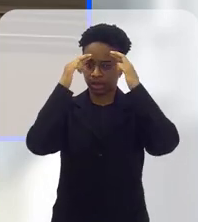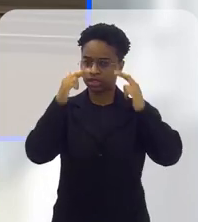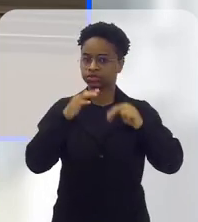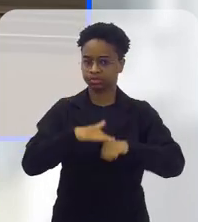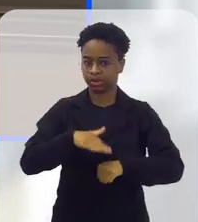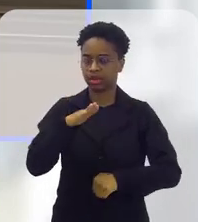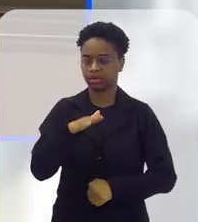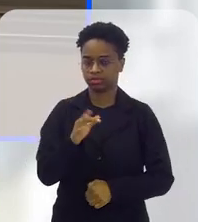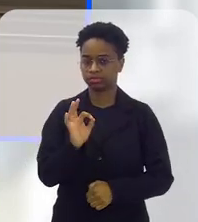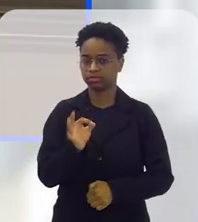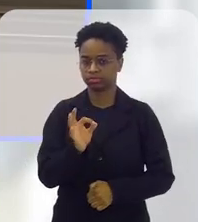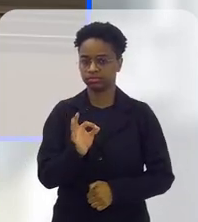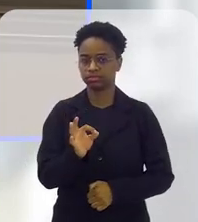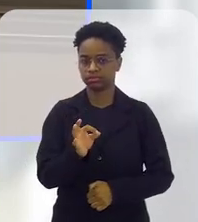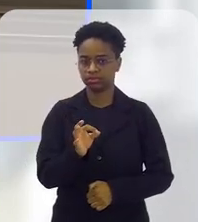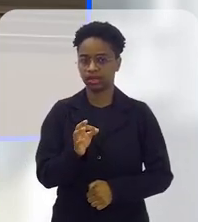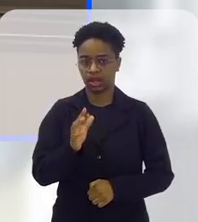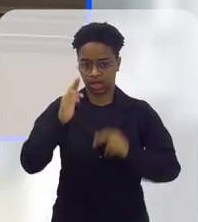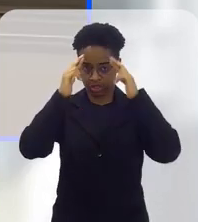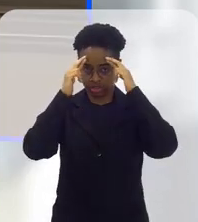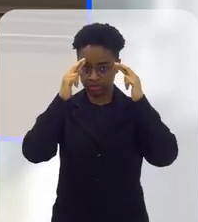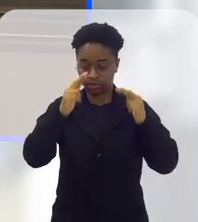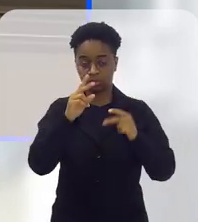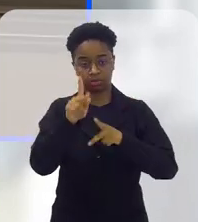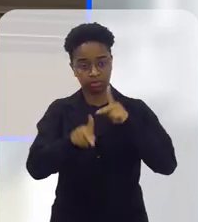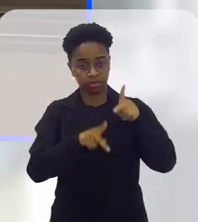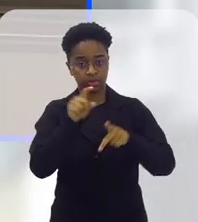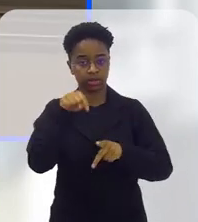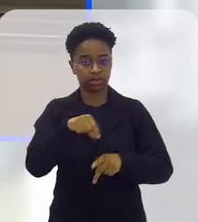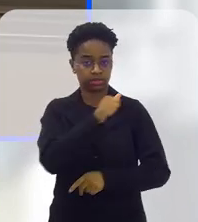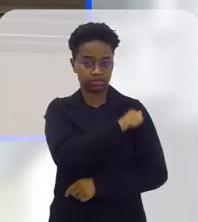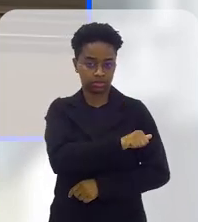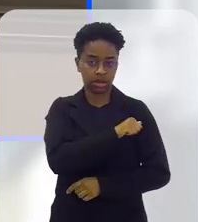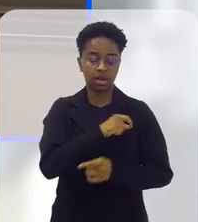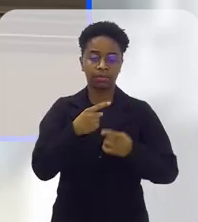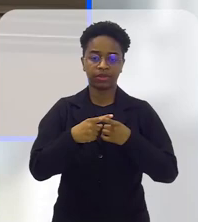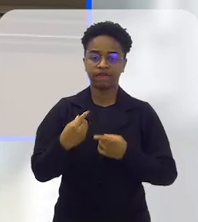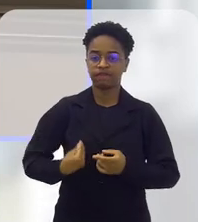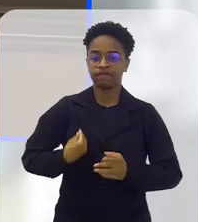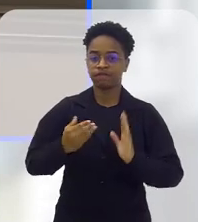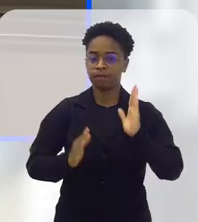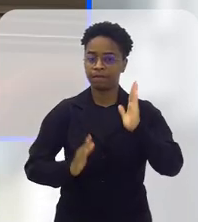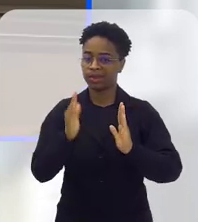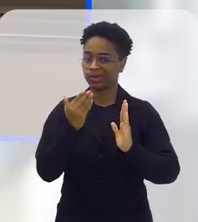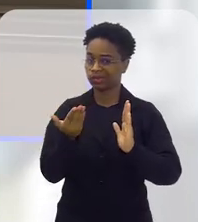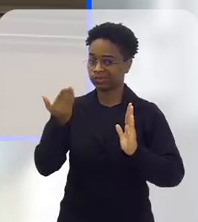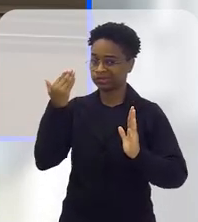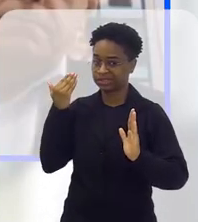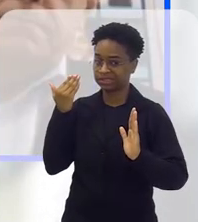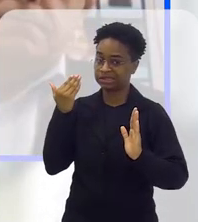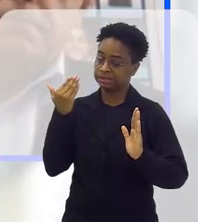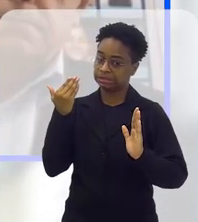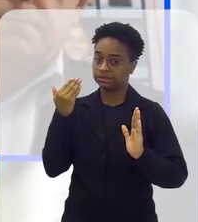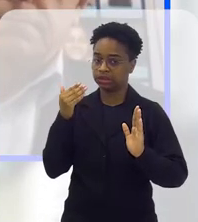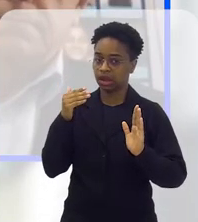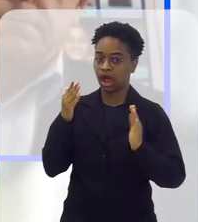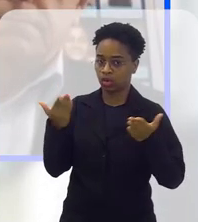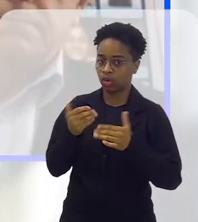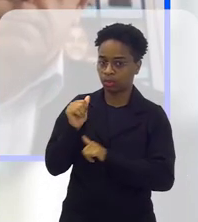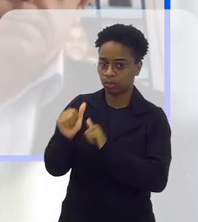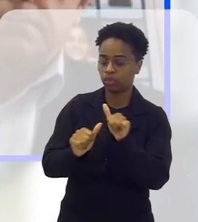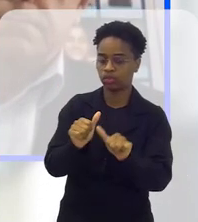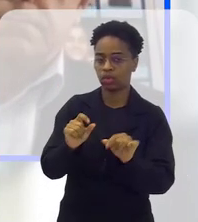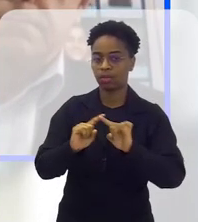respeito, né? Respeito à nossa população do Estado do Rio de Janeiro, o momento que nós vivemos passado e a